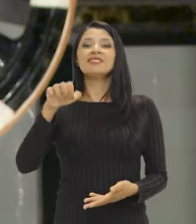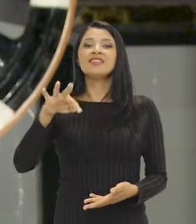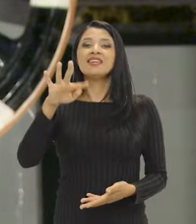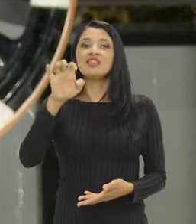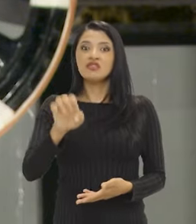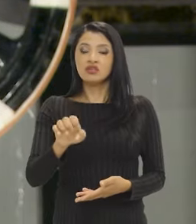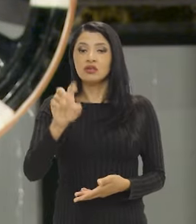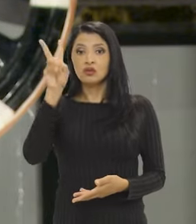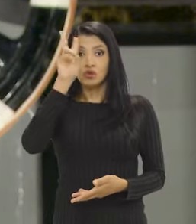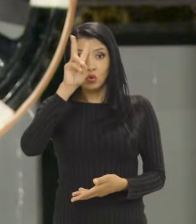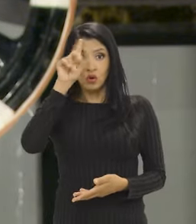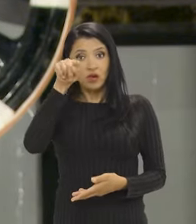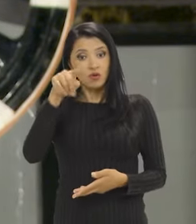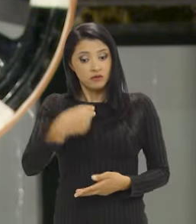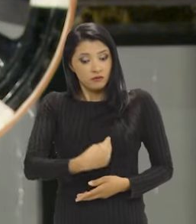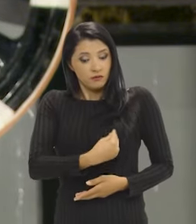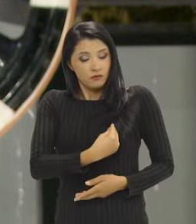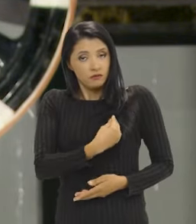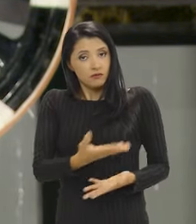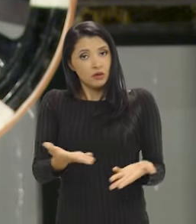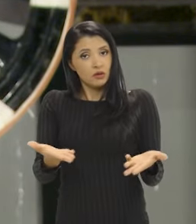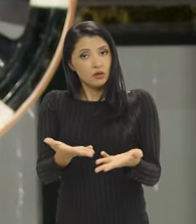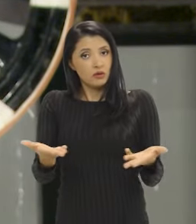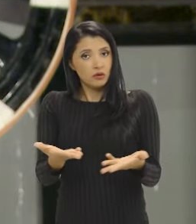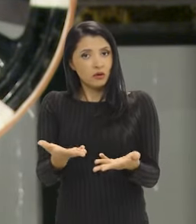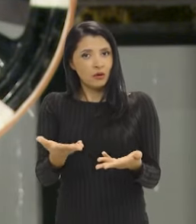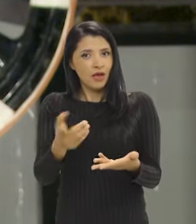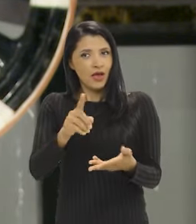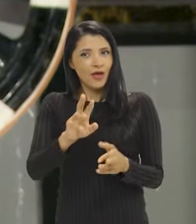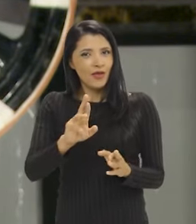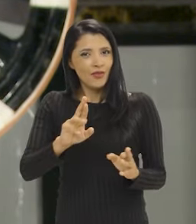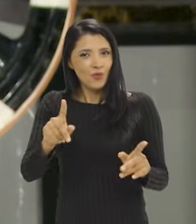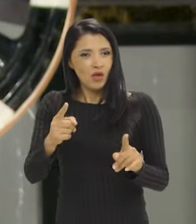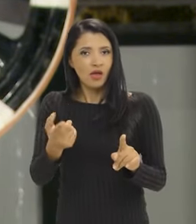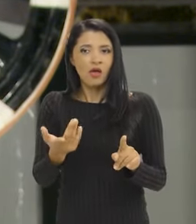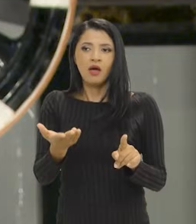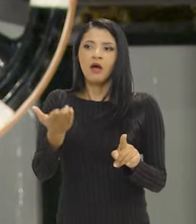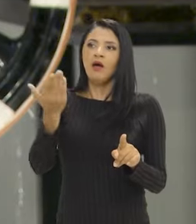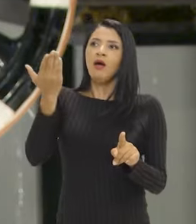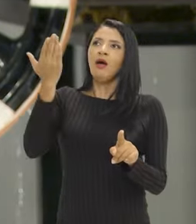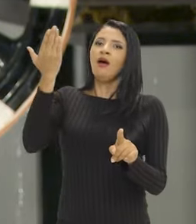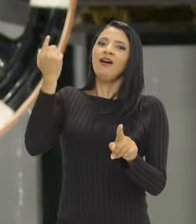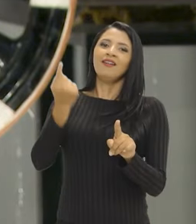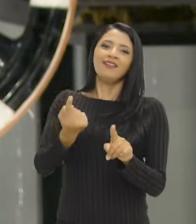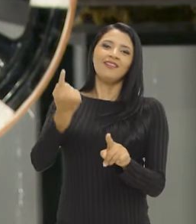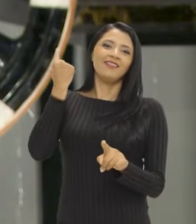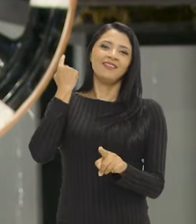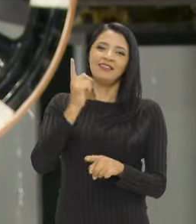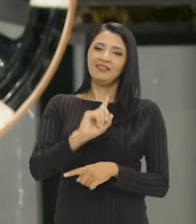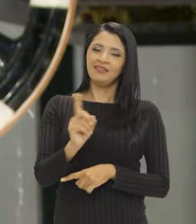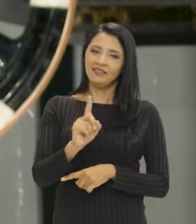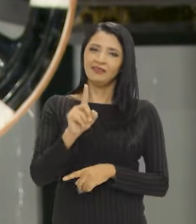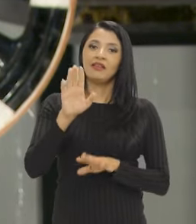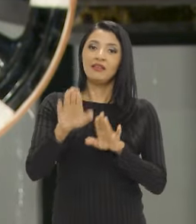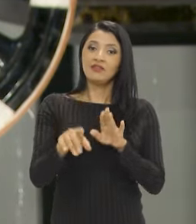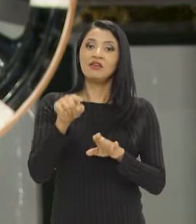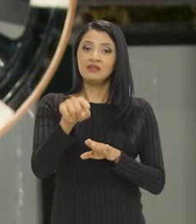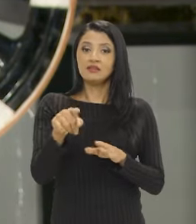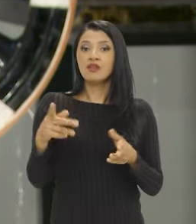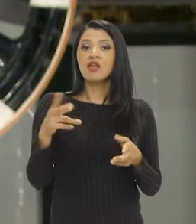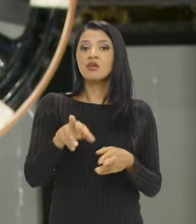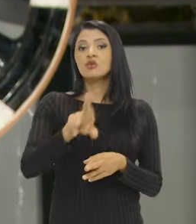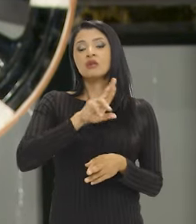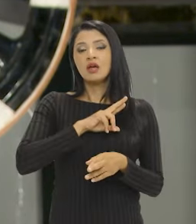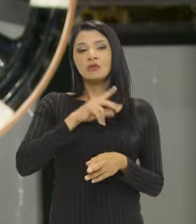a história é aquilo que se vive, não é aquilo que ficou para trás. Às vezes, isso é